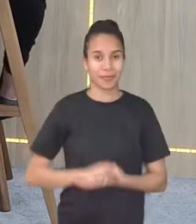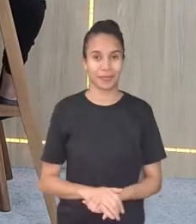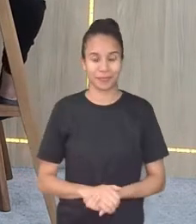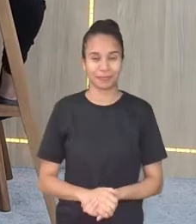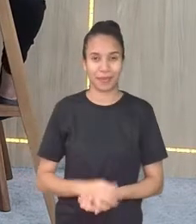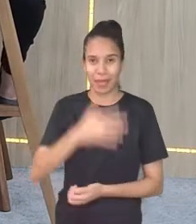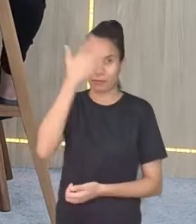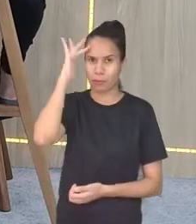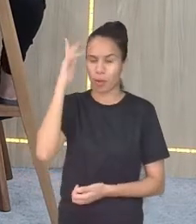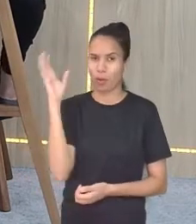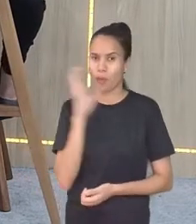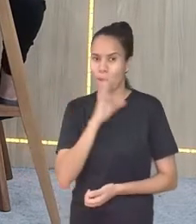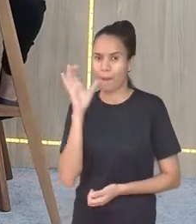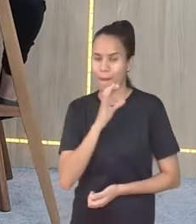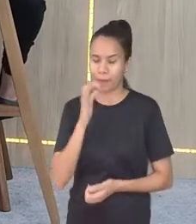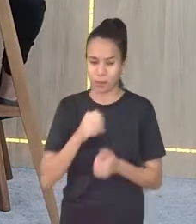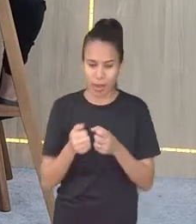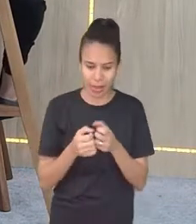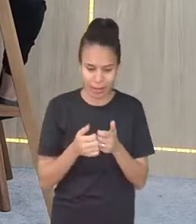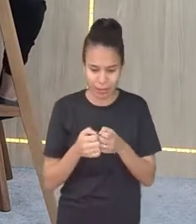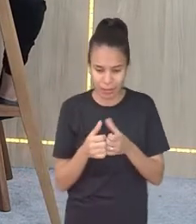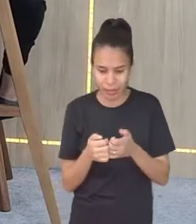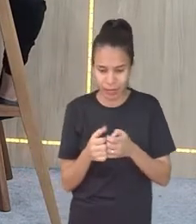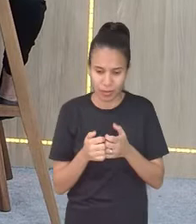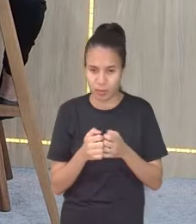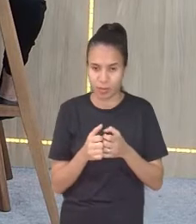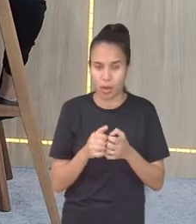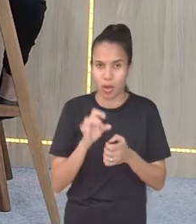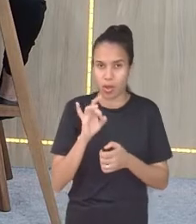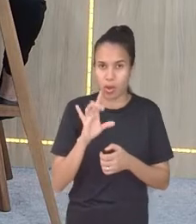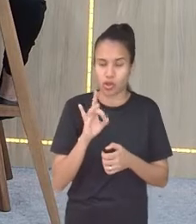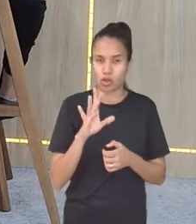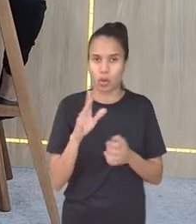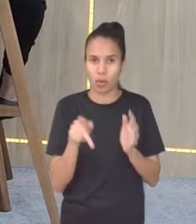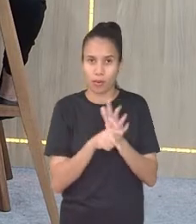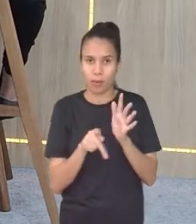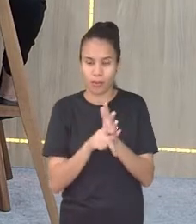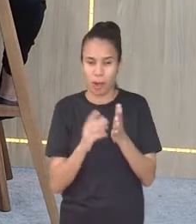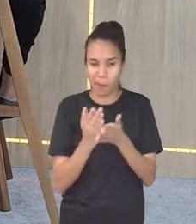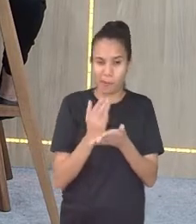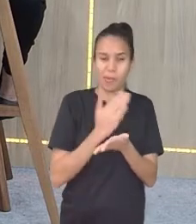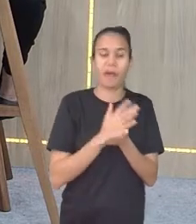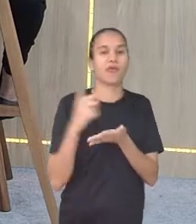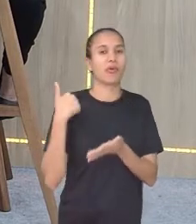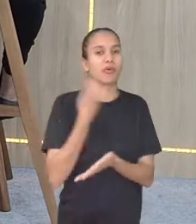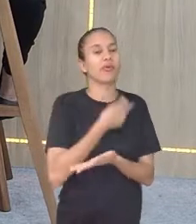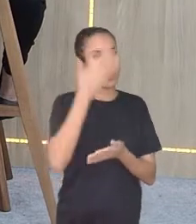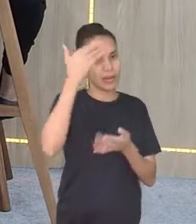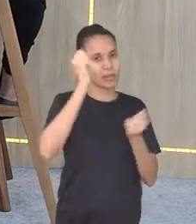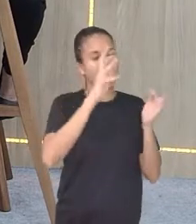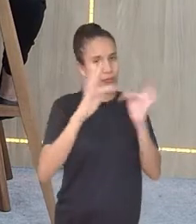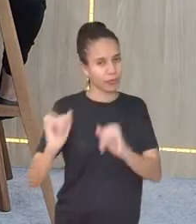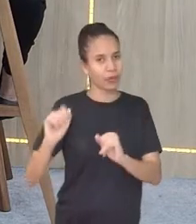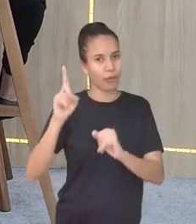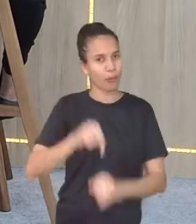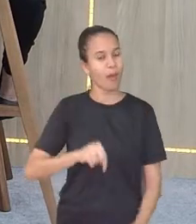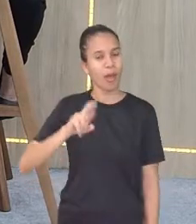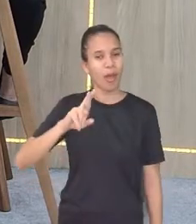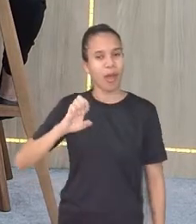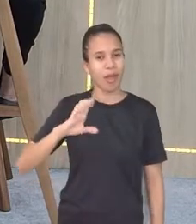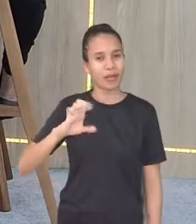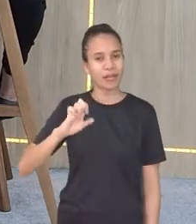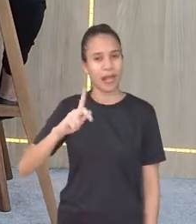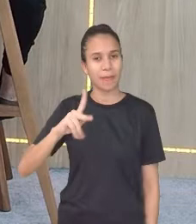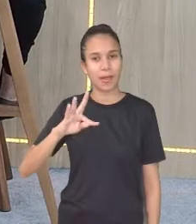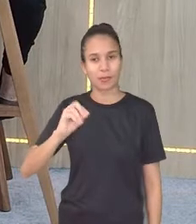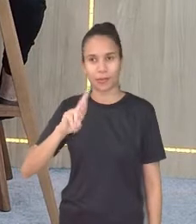Quem está com pressa aí de escrever, pode escrever só o prefixo. E a gente sabe que o finalzinho é receptores. Estou